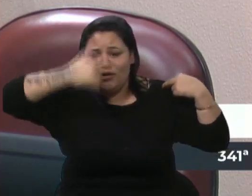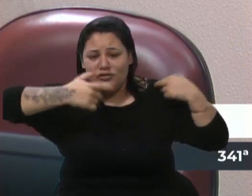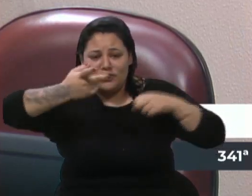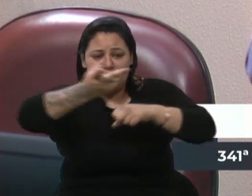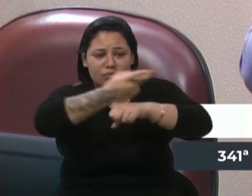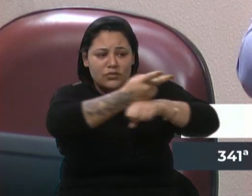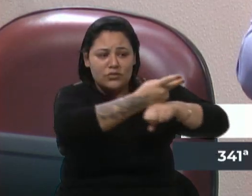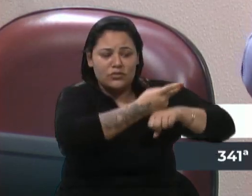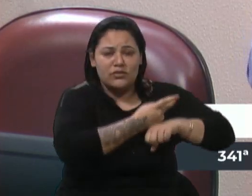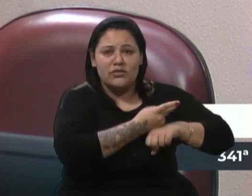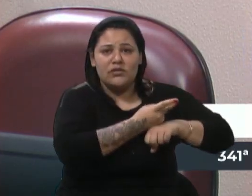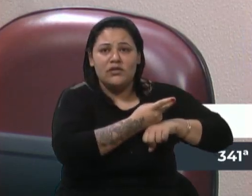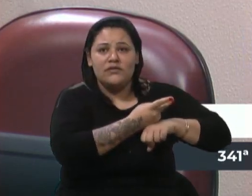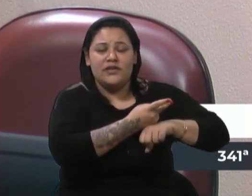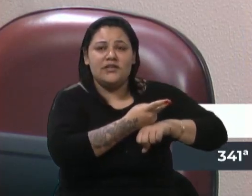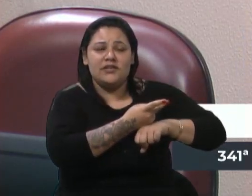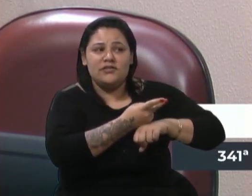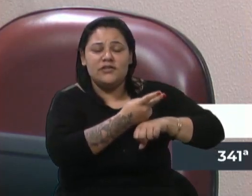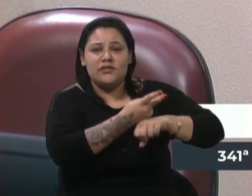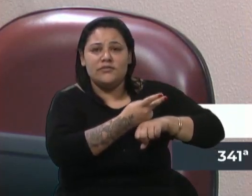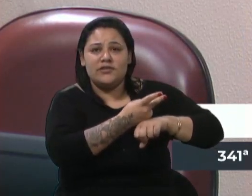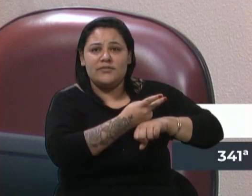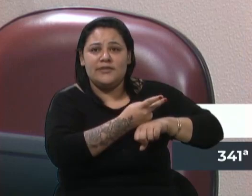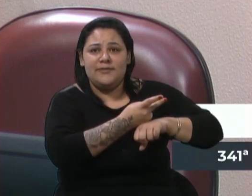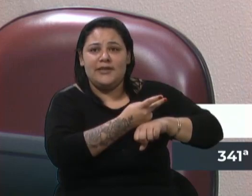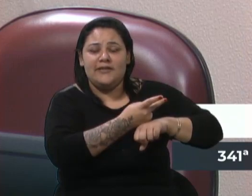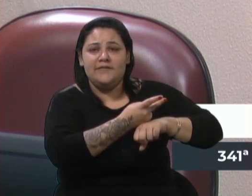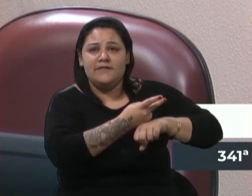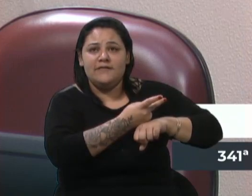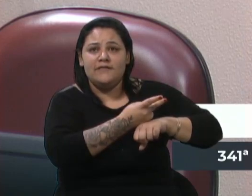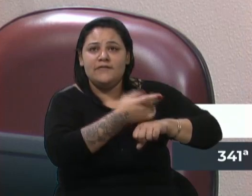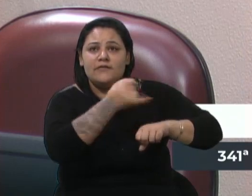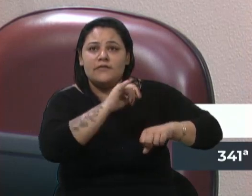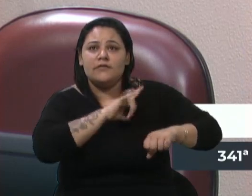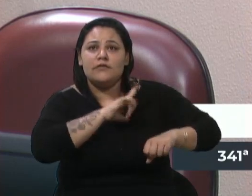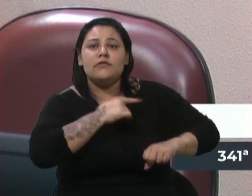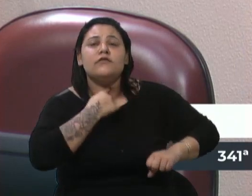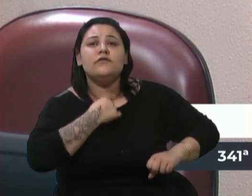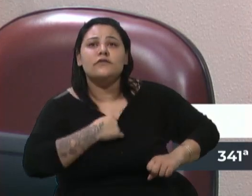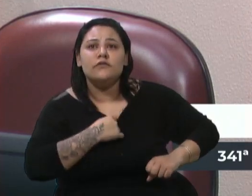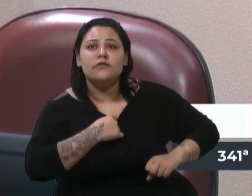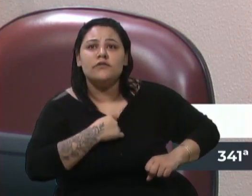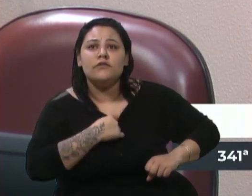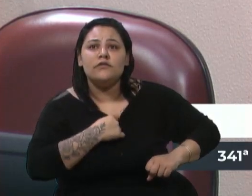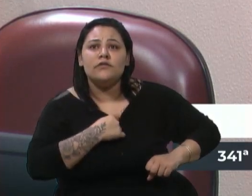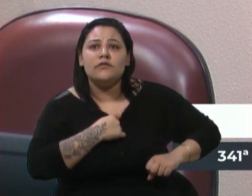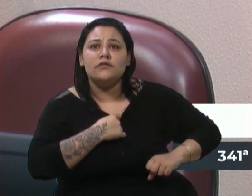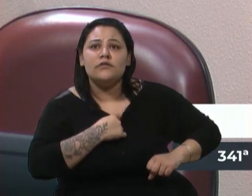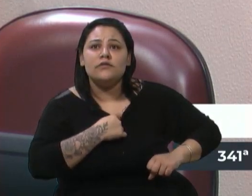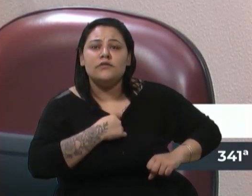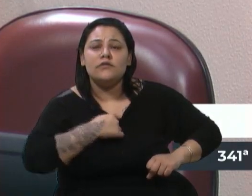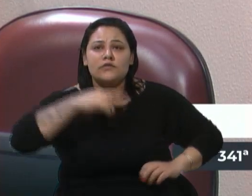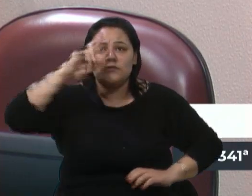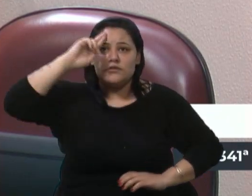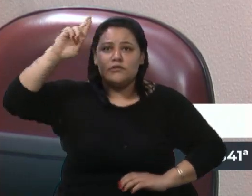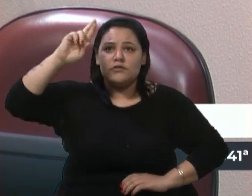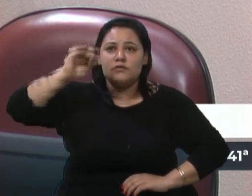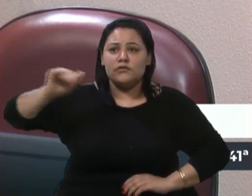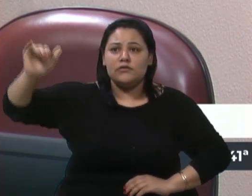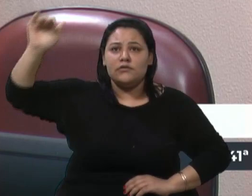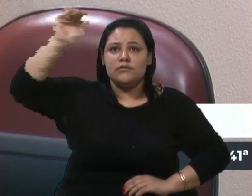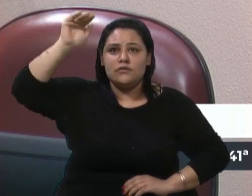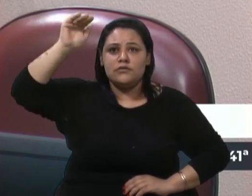comenta e a gente vai atrás até, quem tem vontade, principalmente nas diretorias, ajuda muito nessa questão,